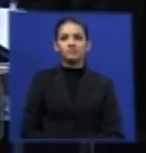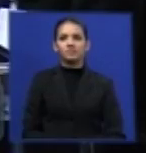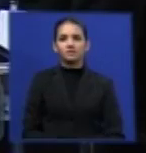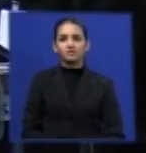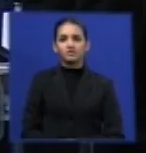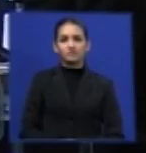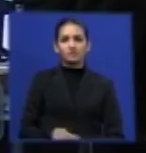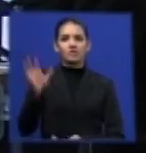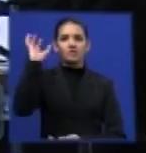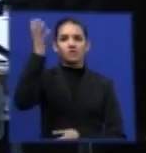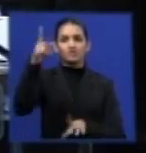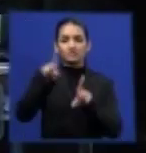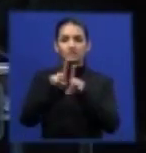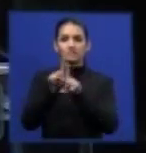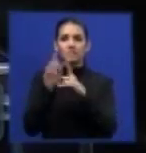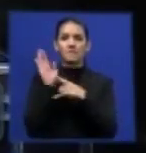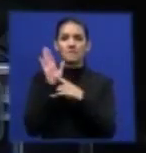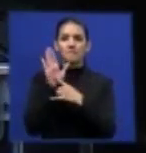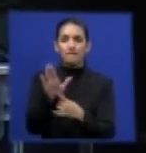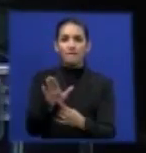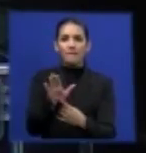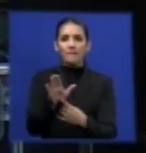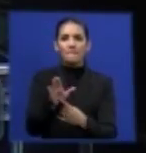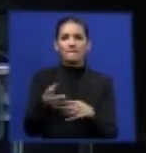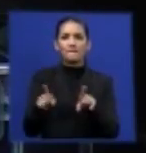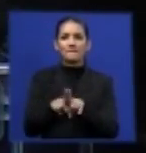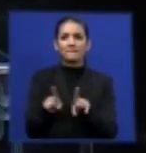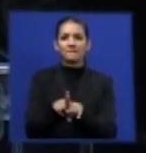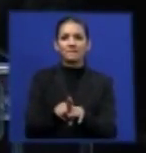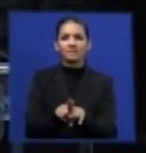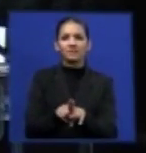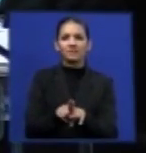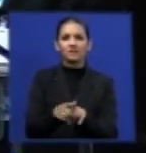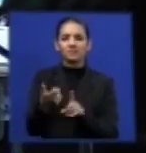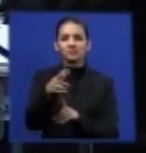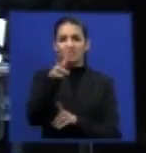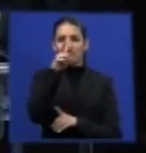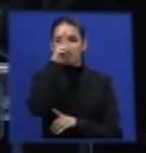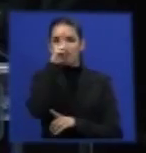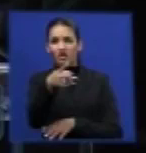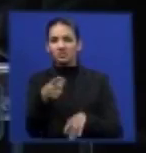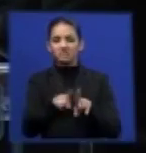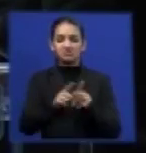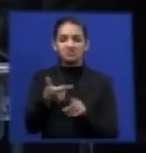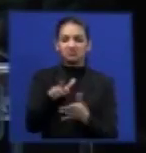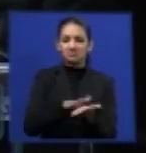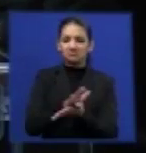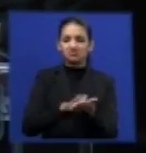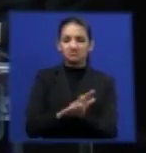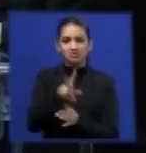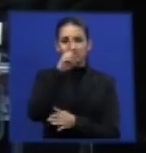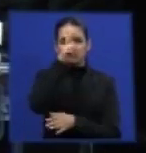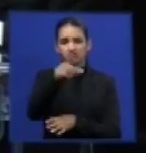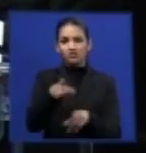exibir tacitamente que não estava muito forte na causa. Não estava muito forte na causa.